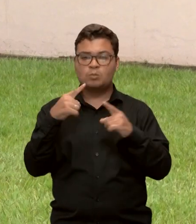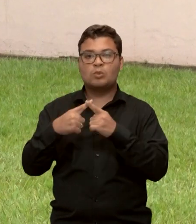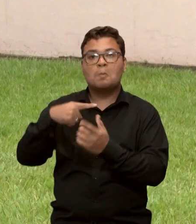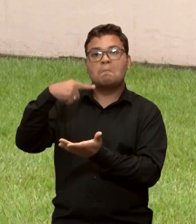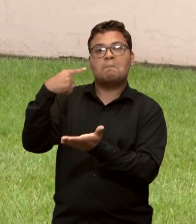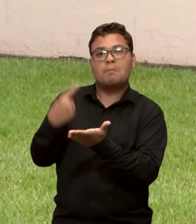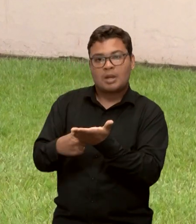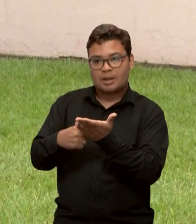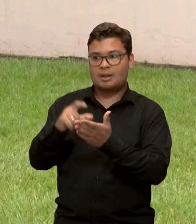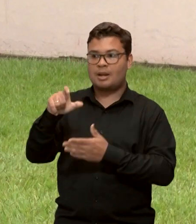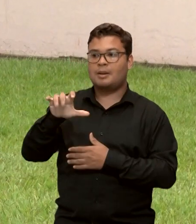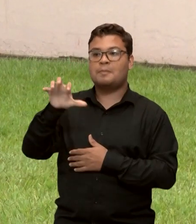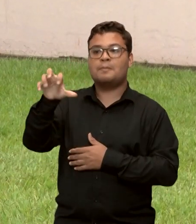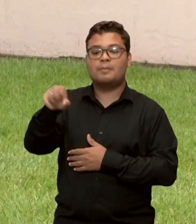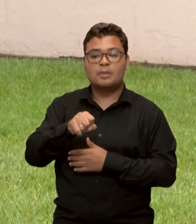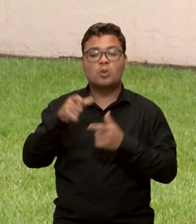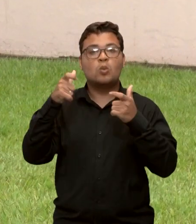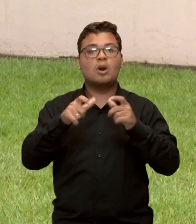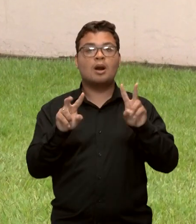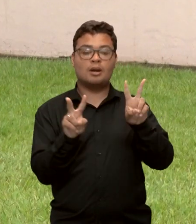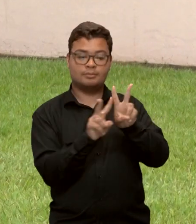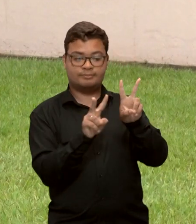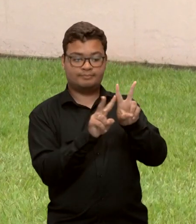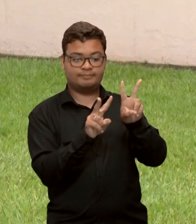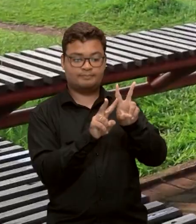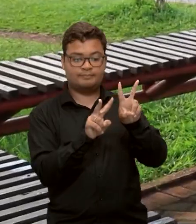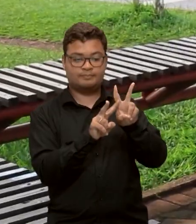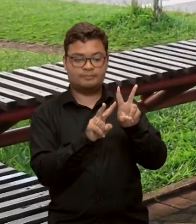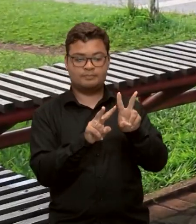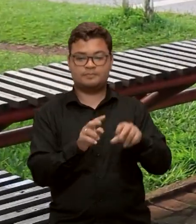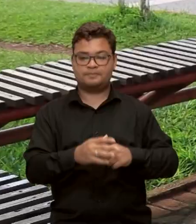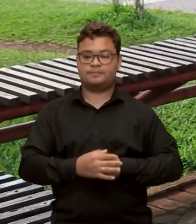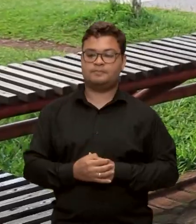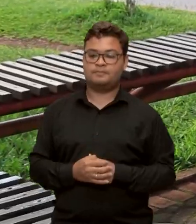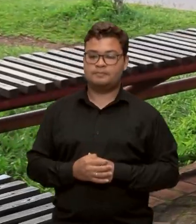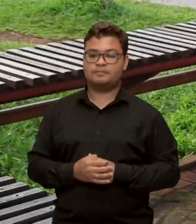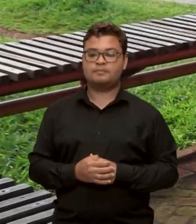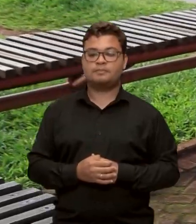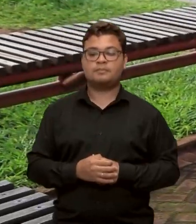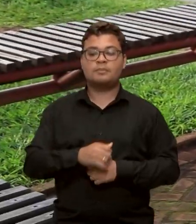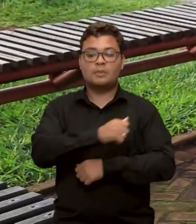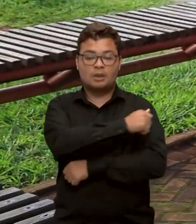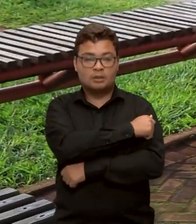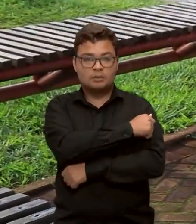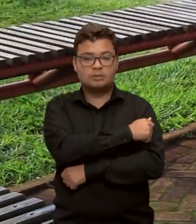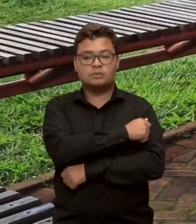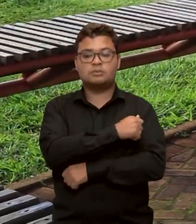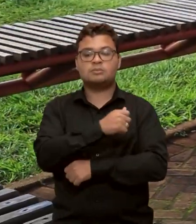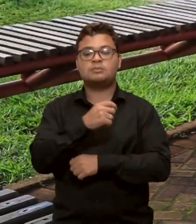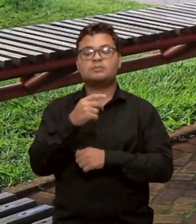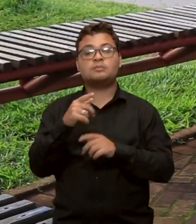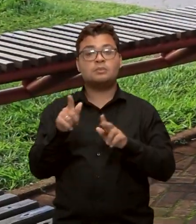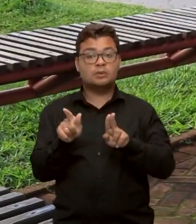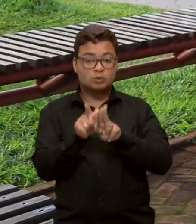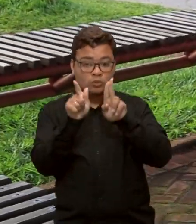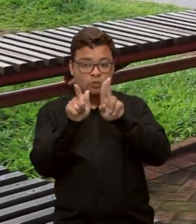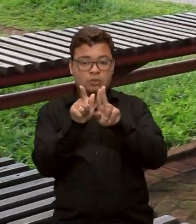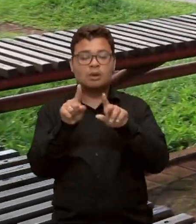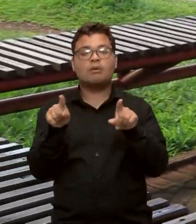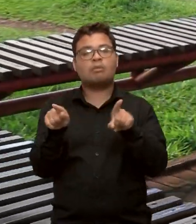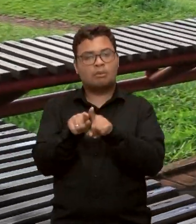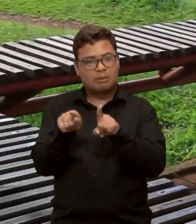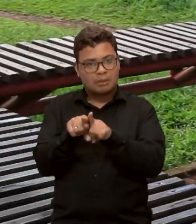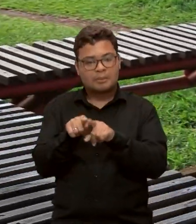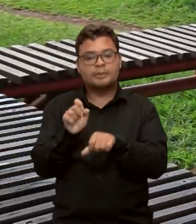novo cartão em uma das agências do VAPT-VUPT. Os alunos da Universidade Estadual de Goiás também devem